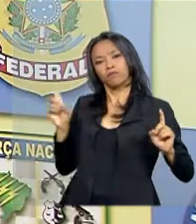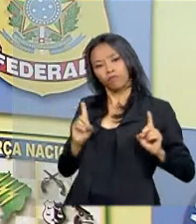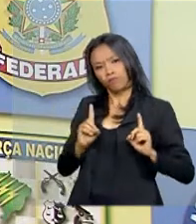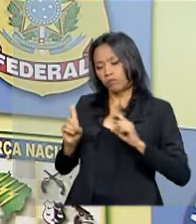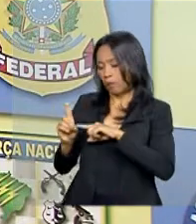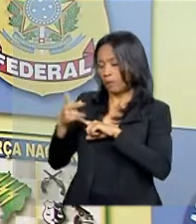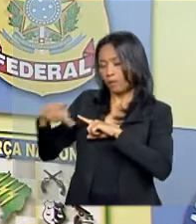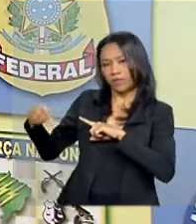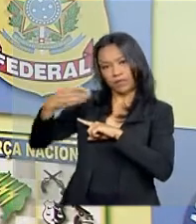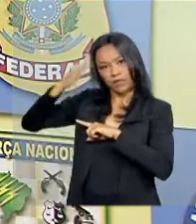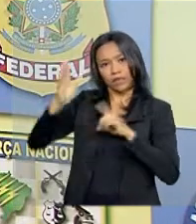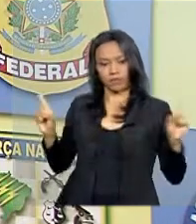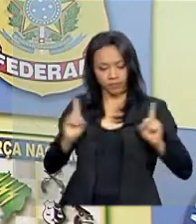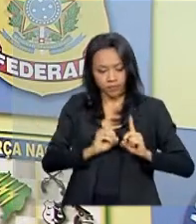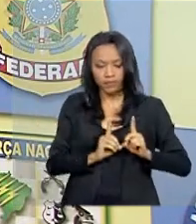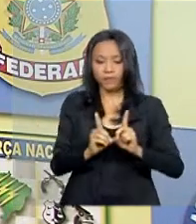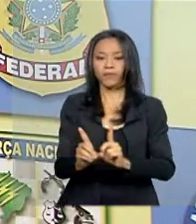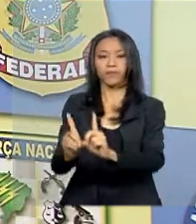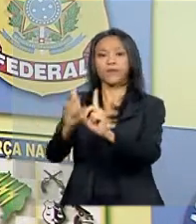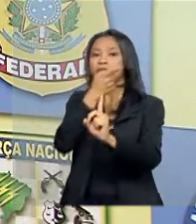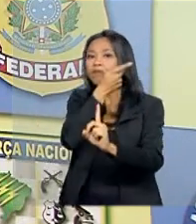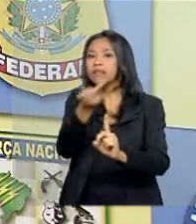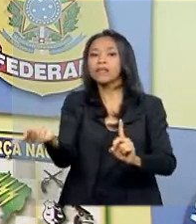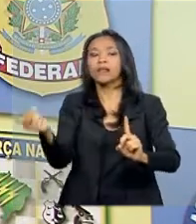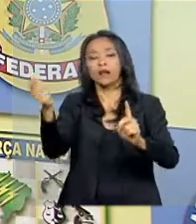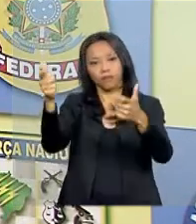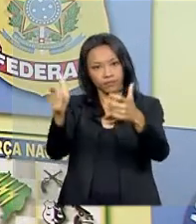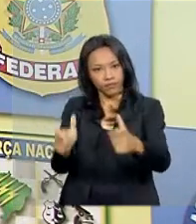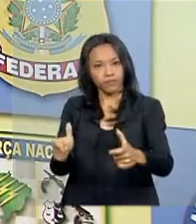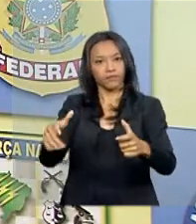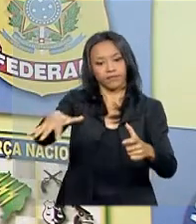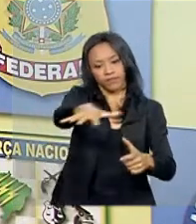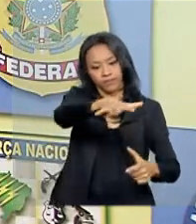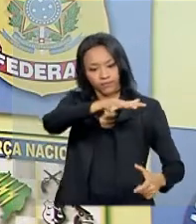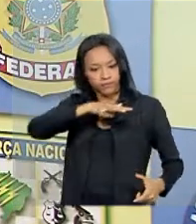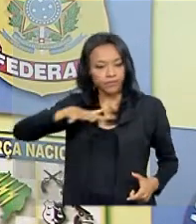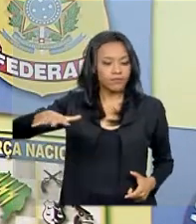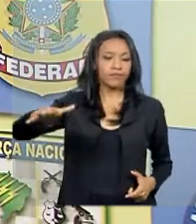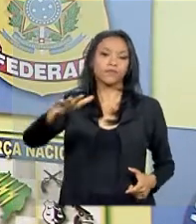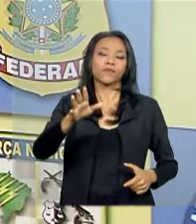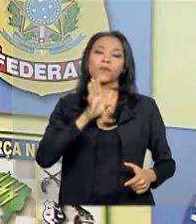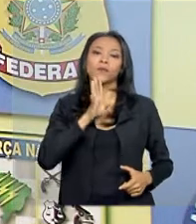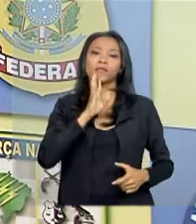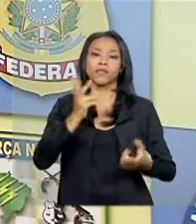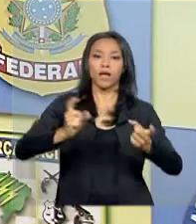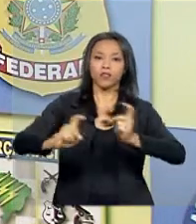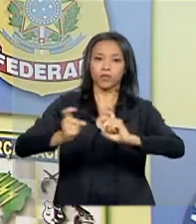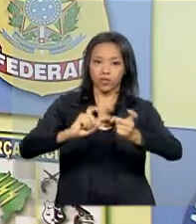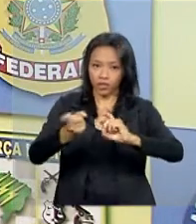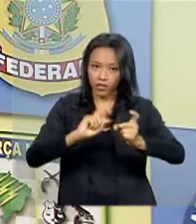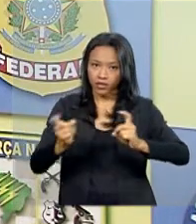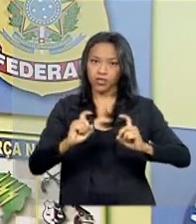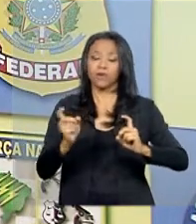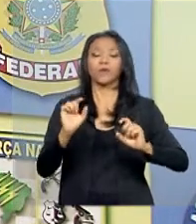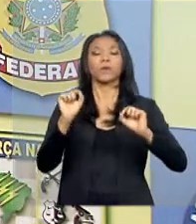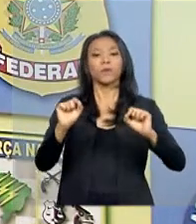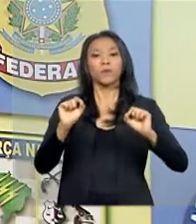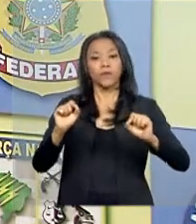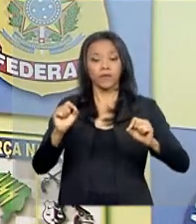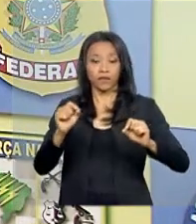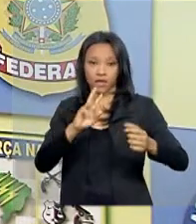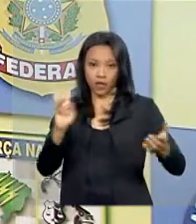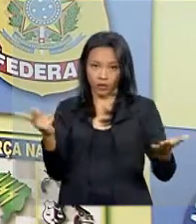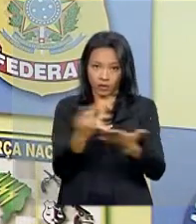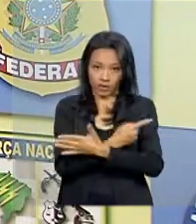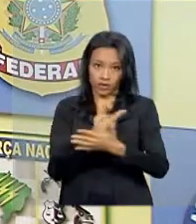Militar do Leste e também vai levar o presidente pra conhecer a central administrativa da intervenção federal